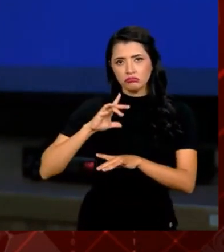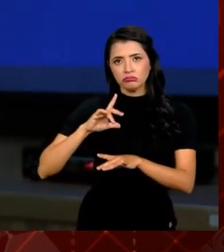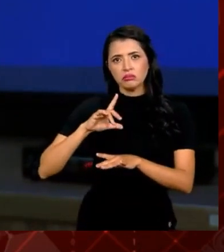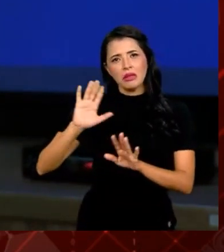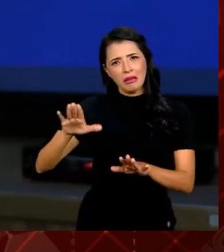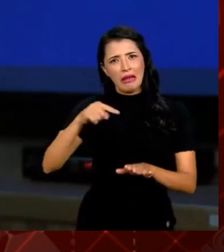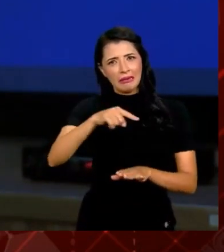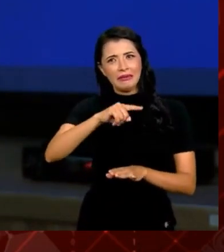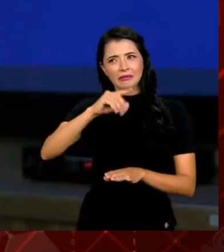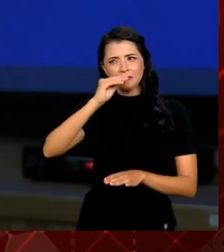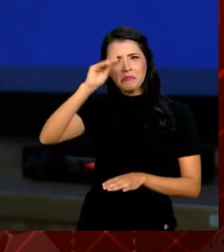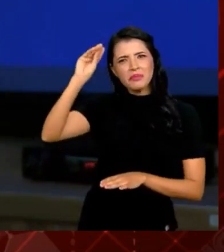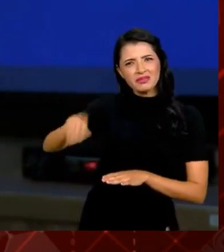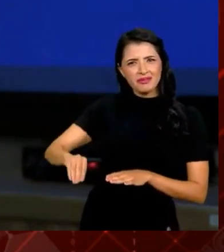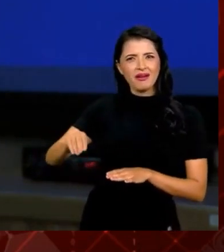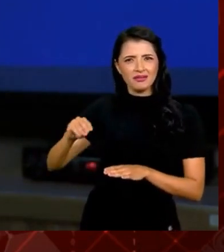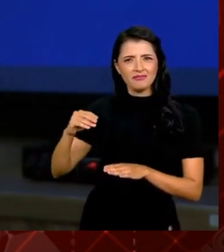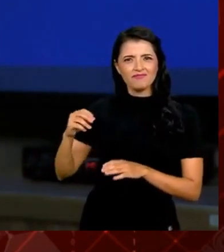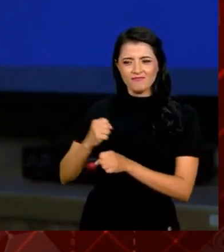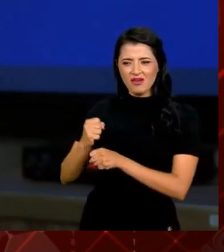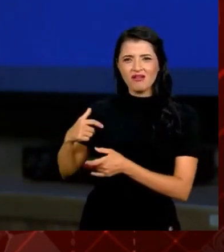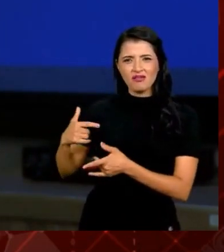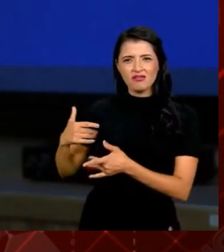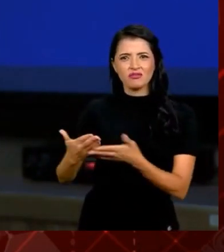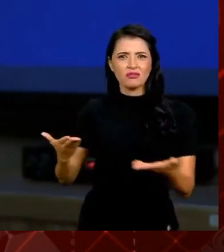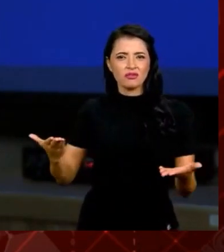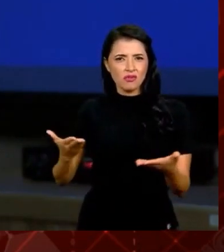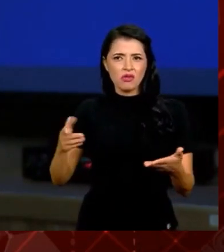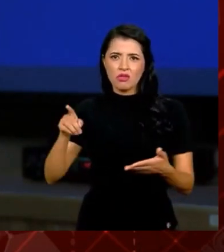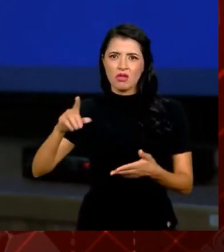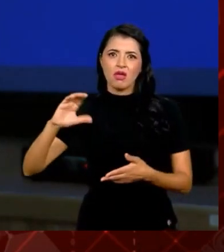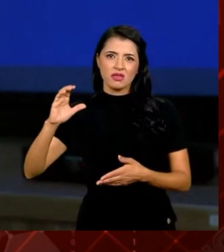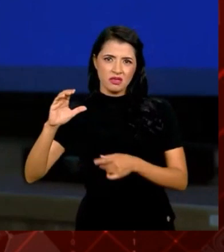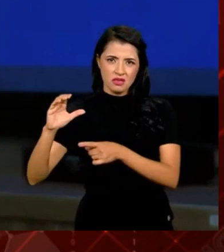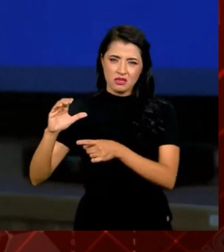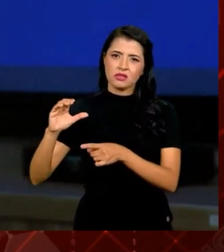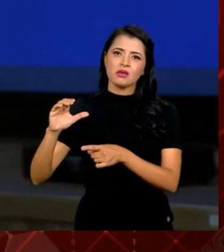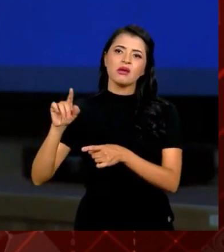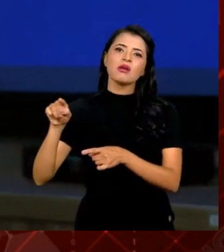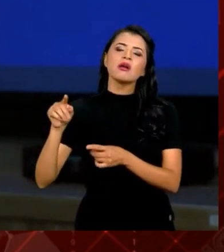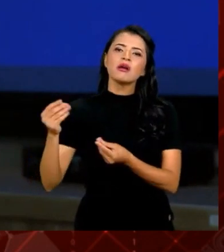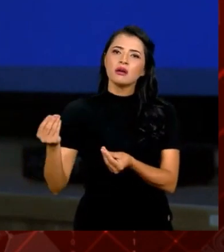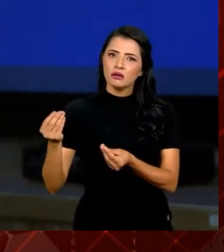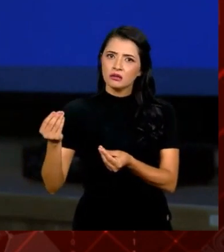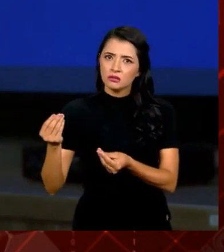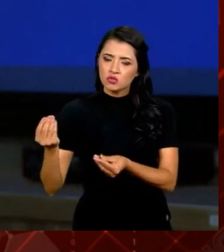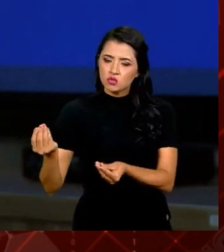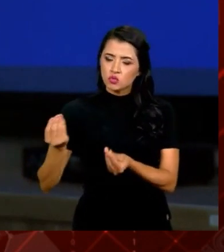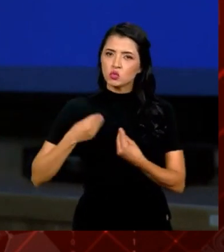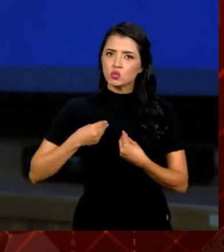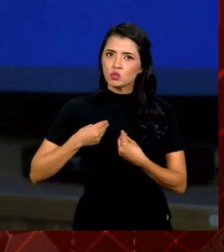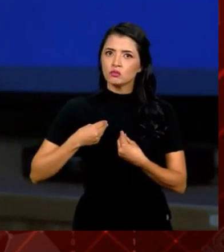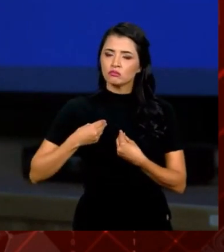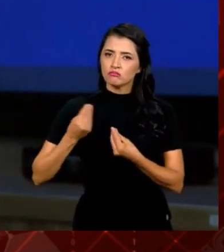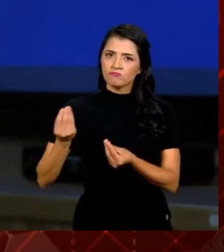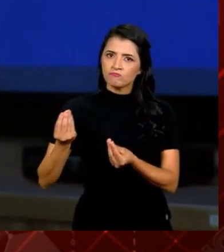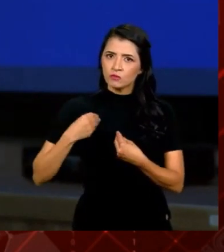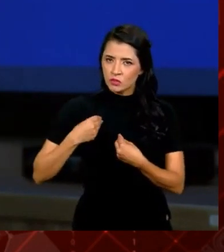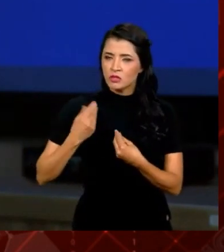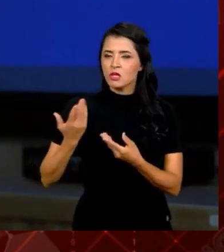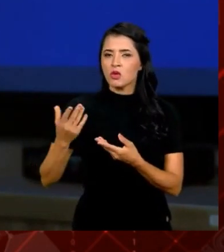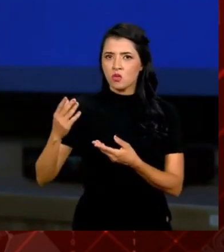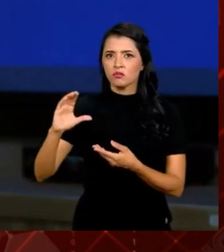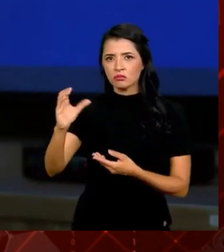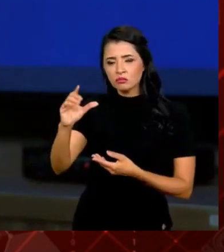desprezada no país nos últimos anos, ela nos muniu, nos municiou, na